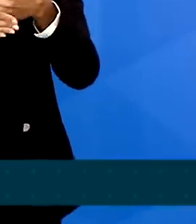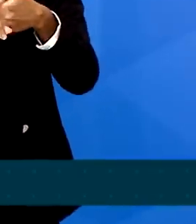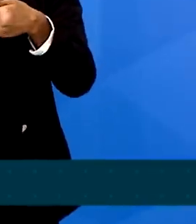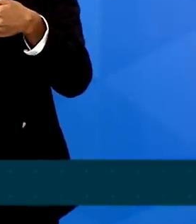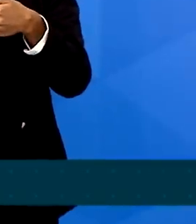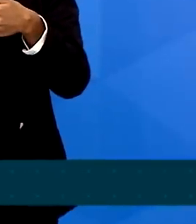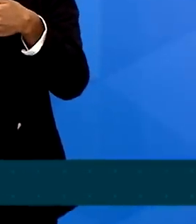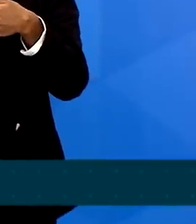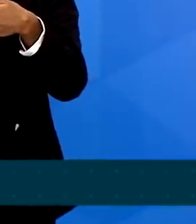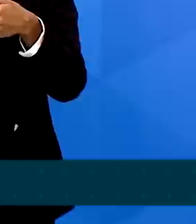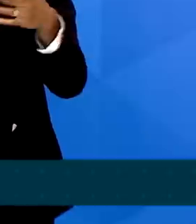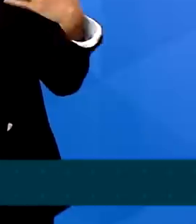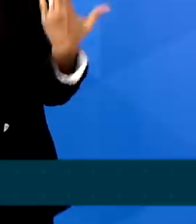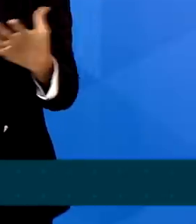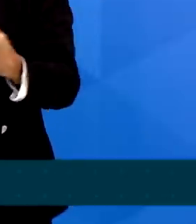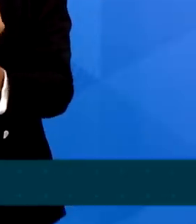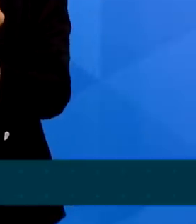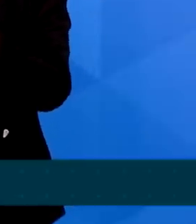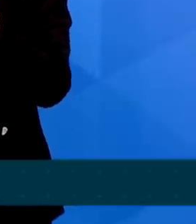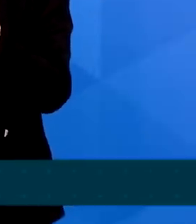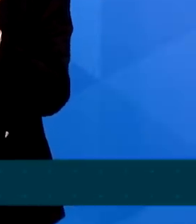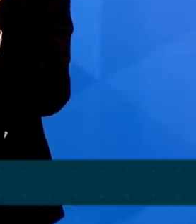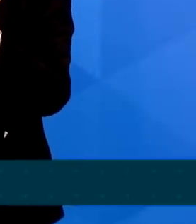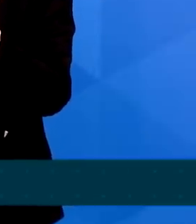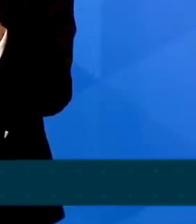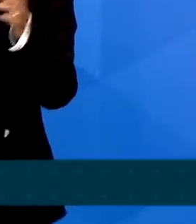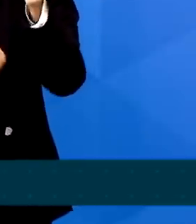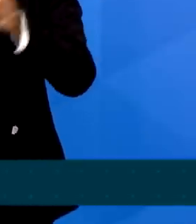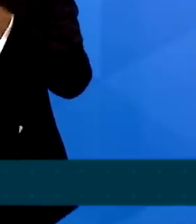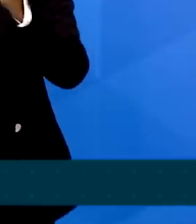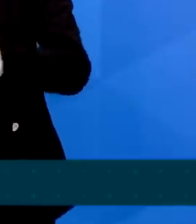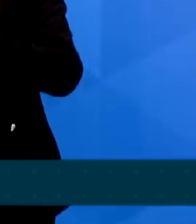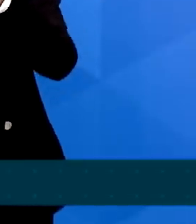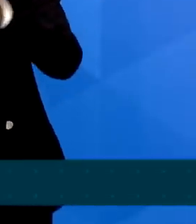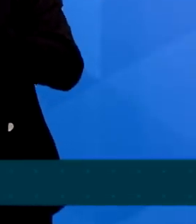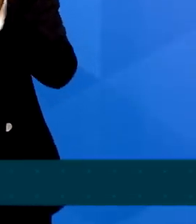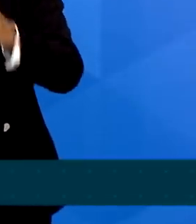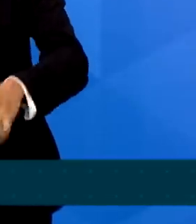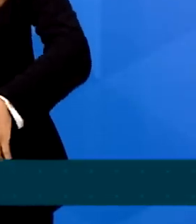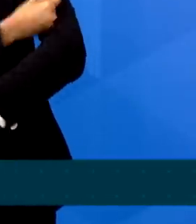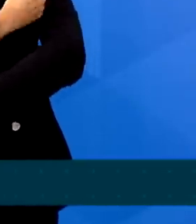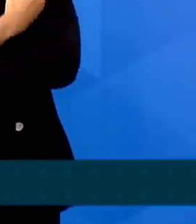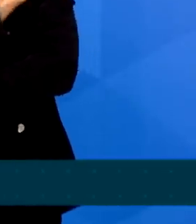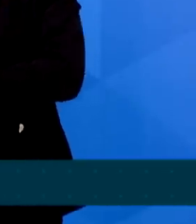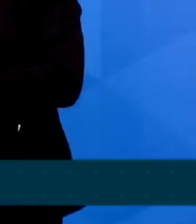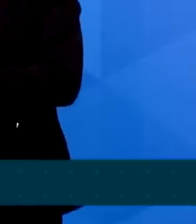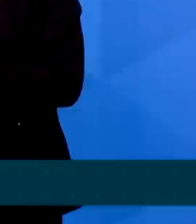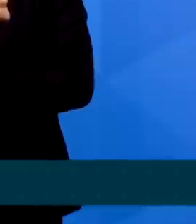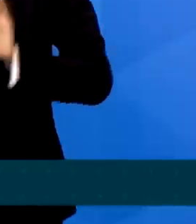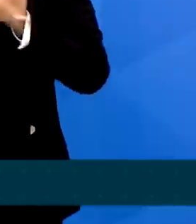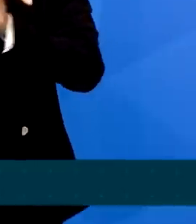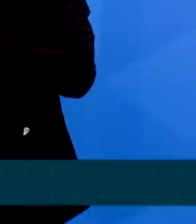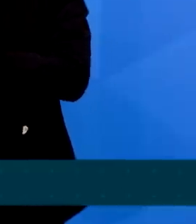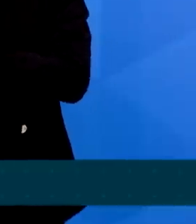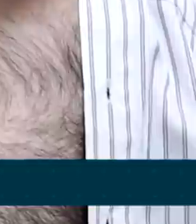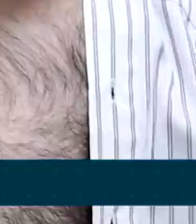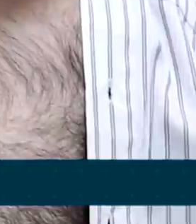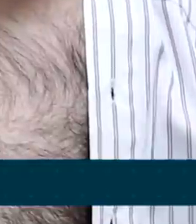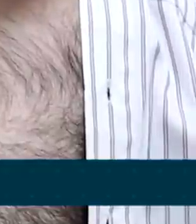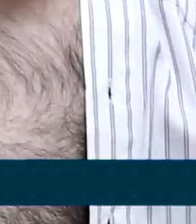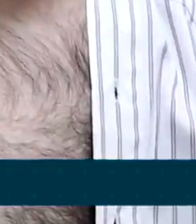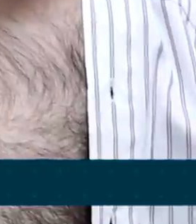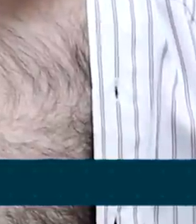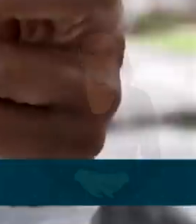garantindo assim que nós possamos ter a fabricação da vacina 100% nacional, inclusive com o IFA.